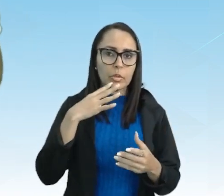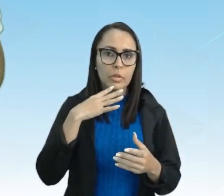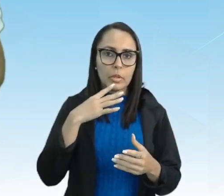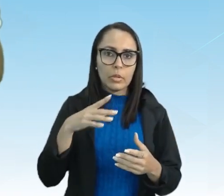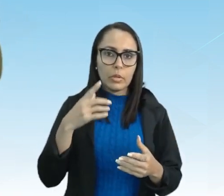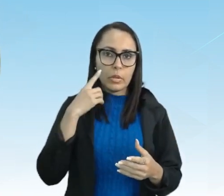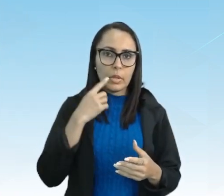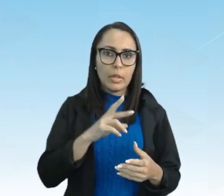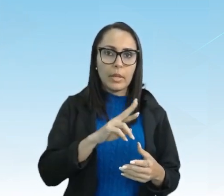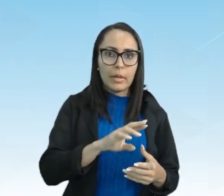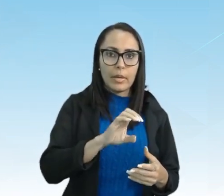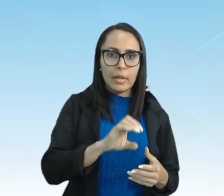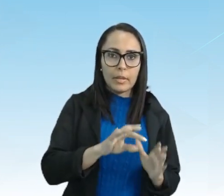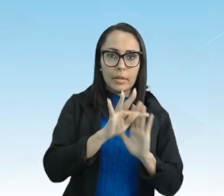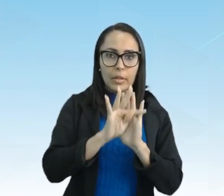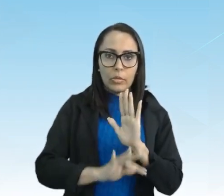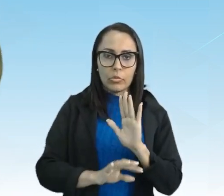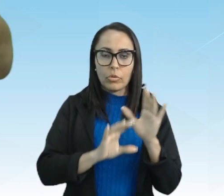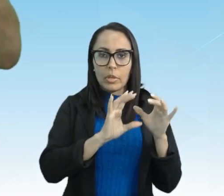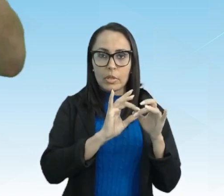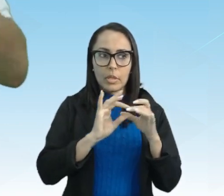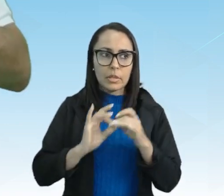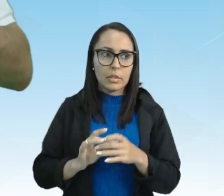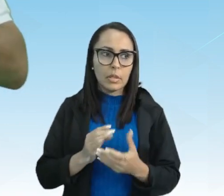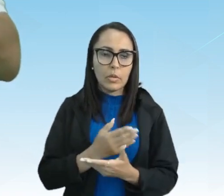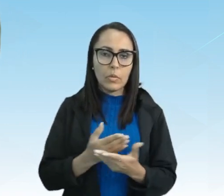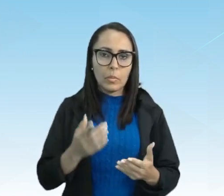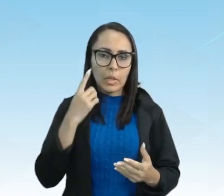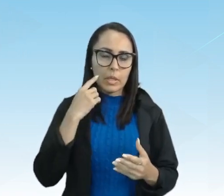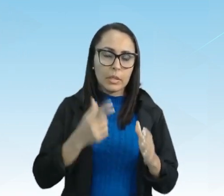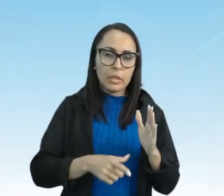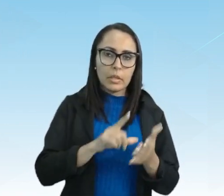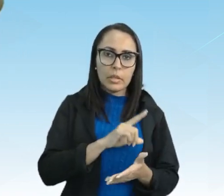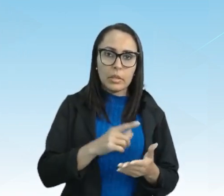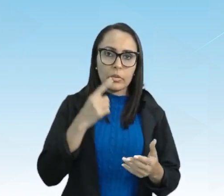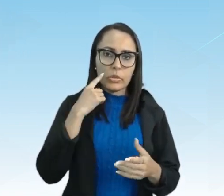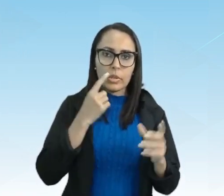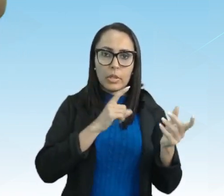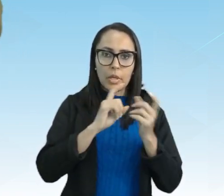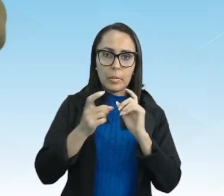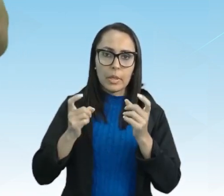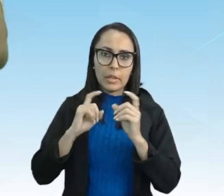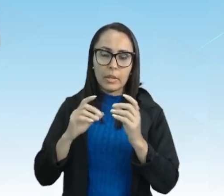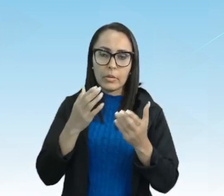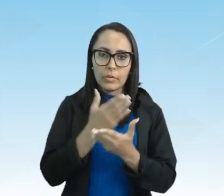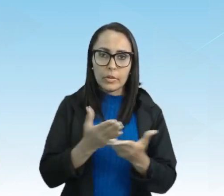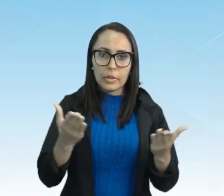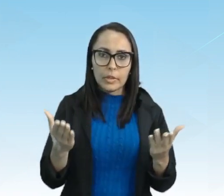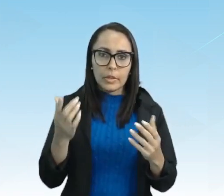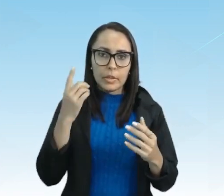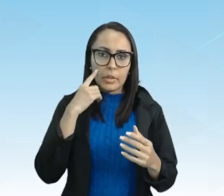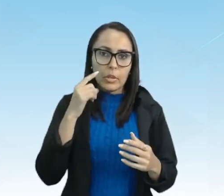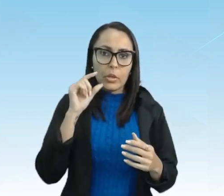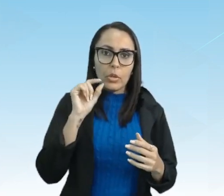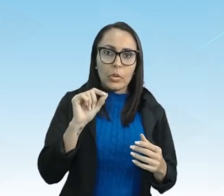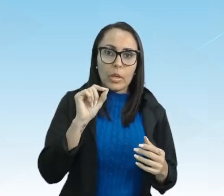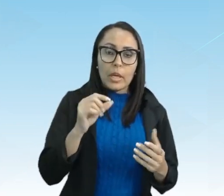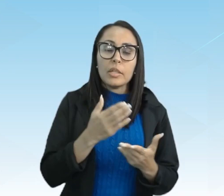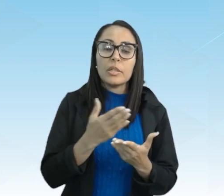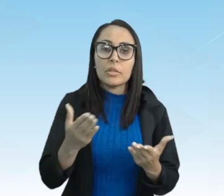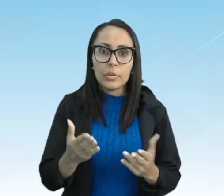retextualização, mas antes de a gente debater com vocês sobre o que é a